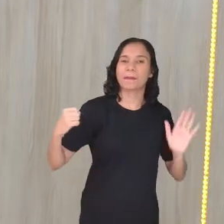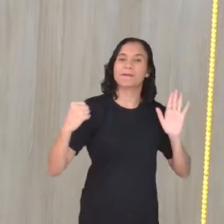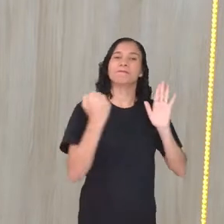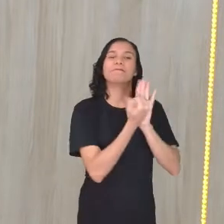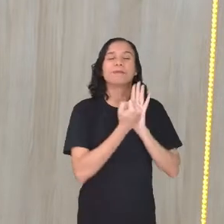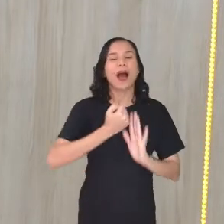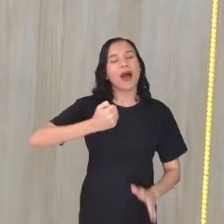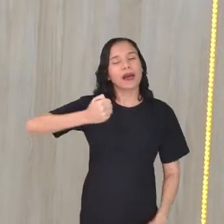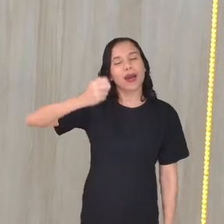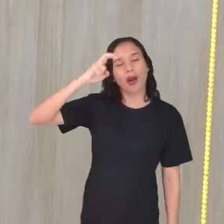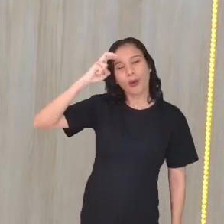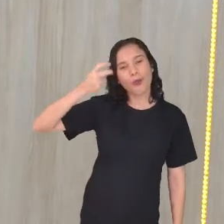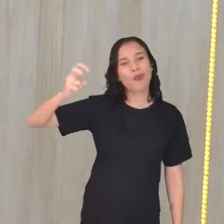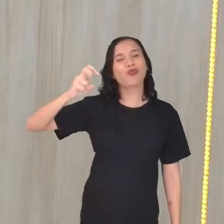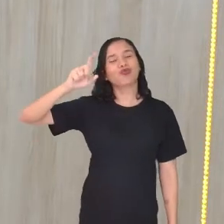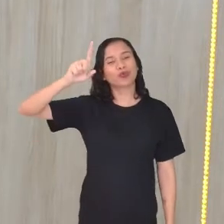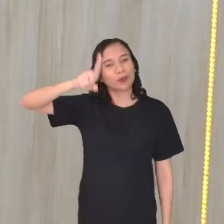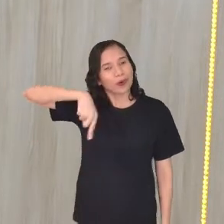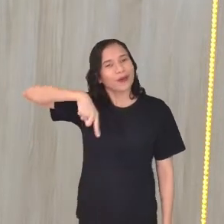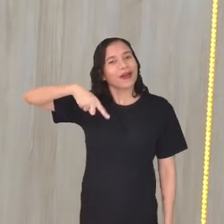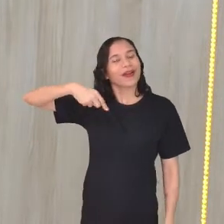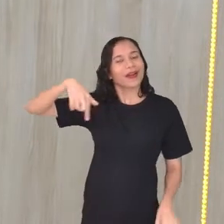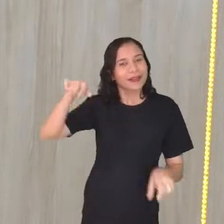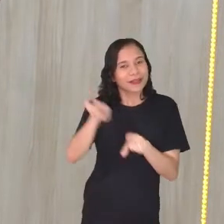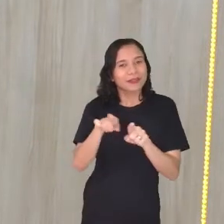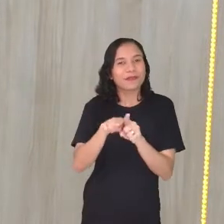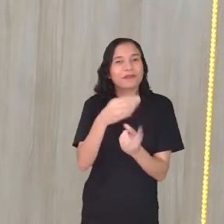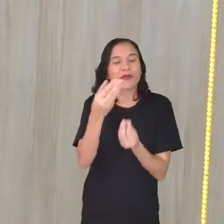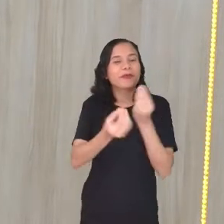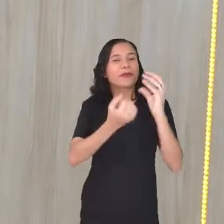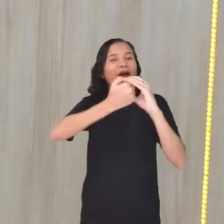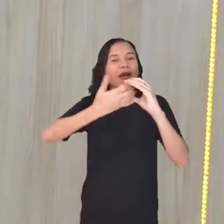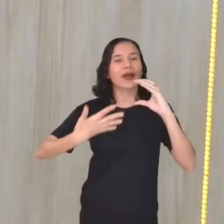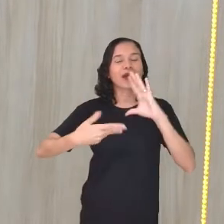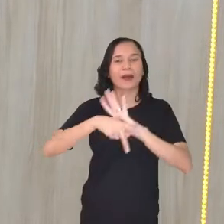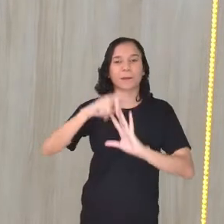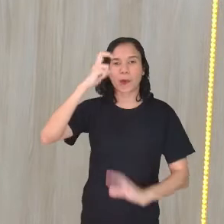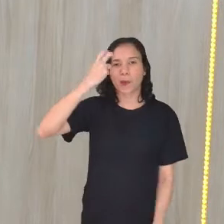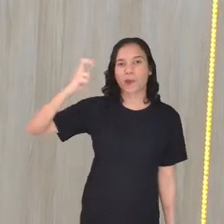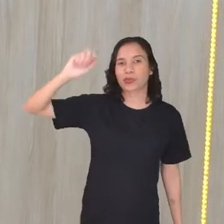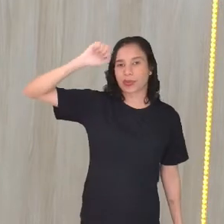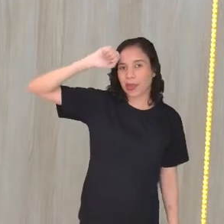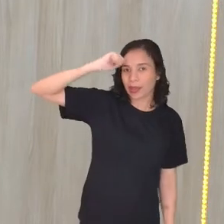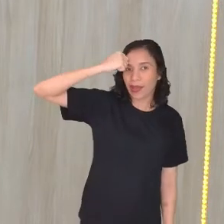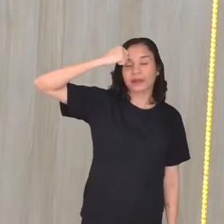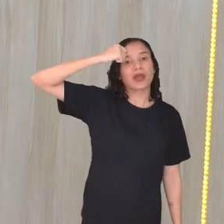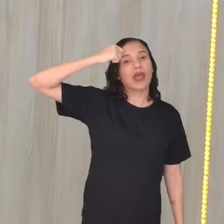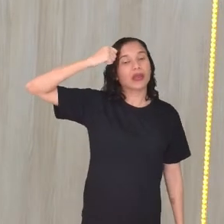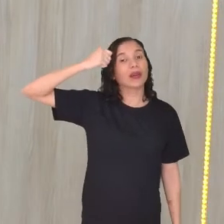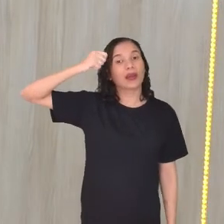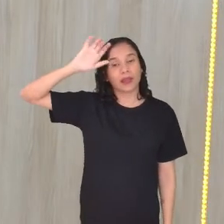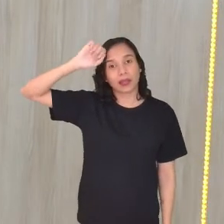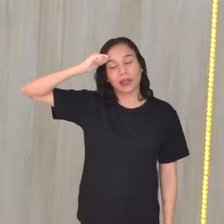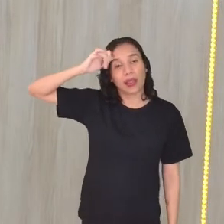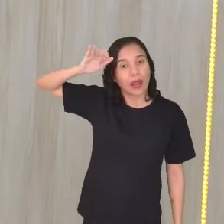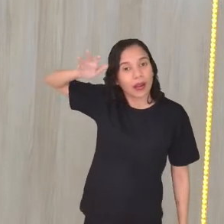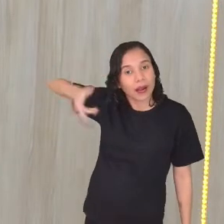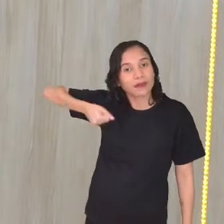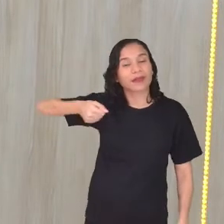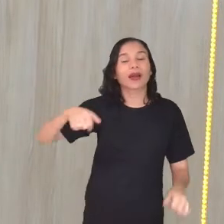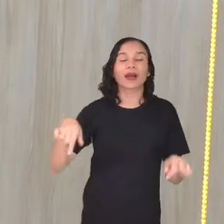Na nossa história, esse traço da cultura africana negra e